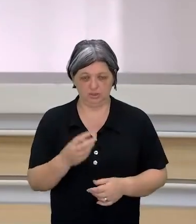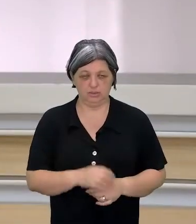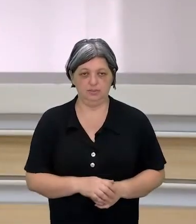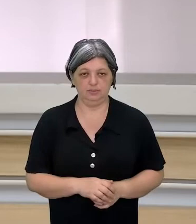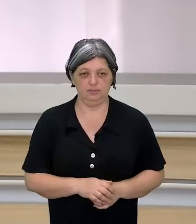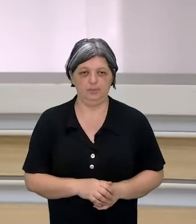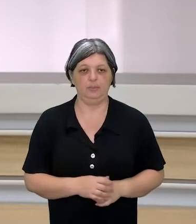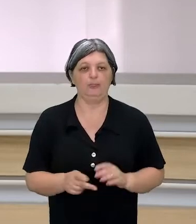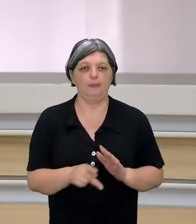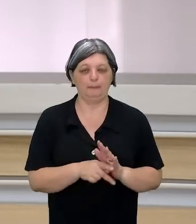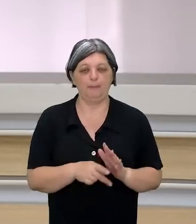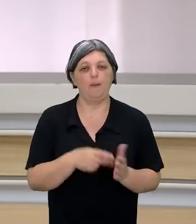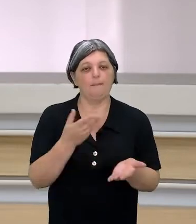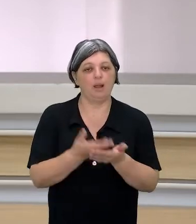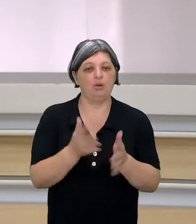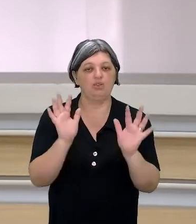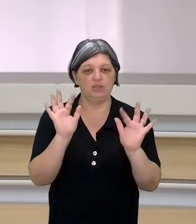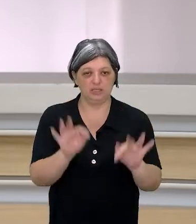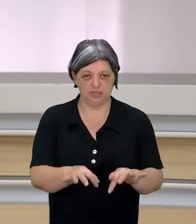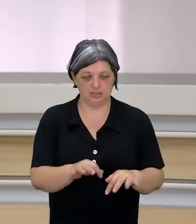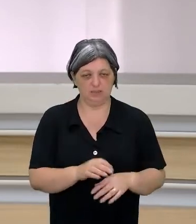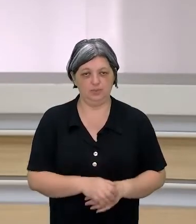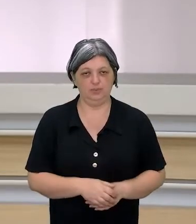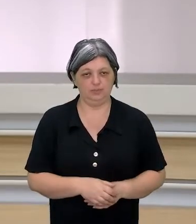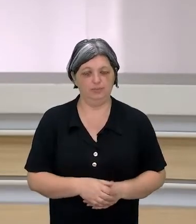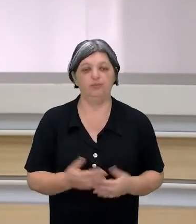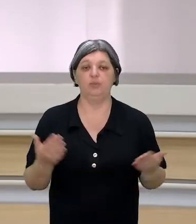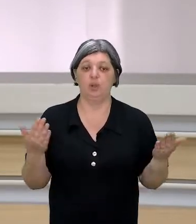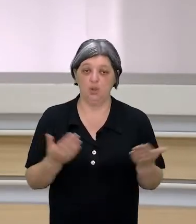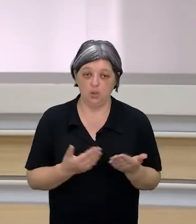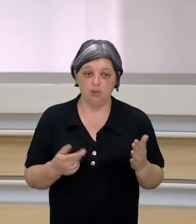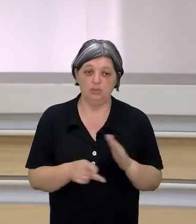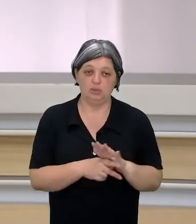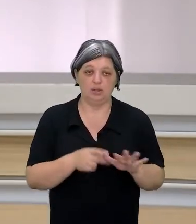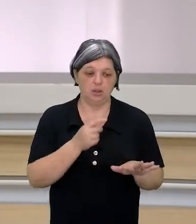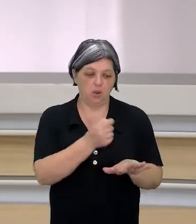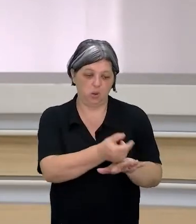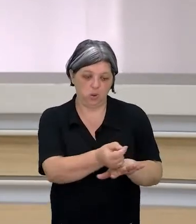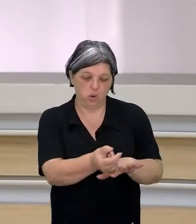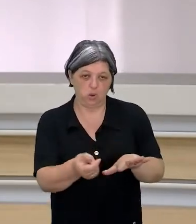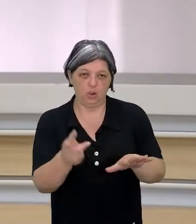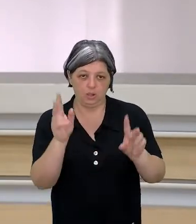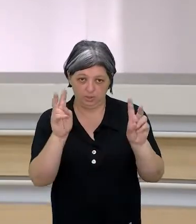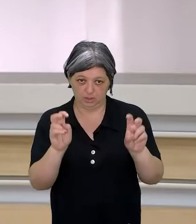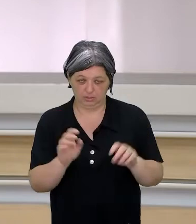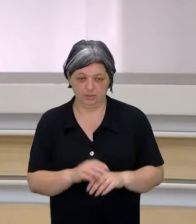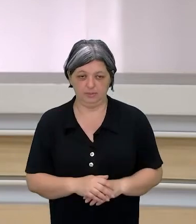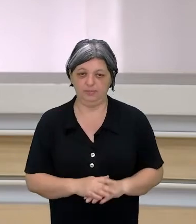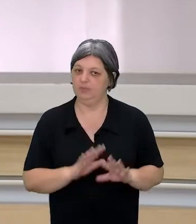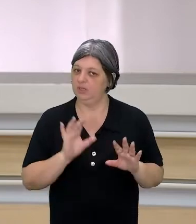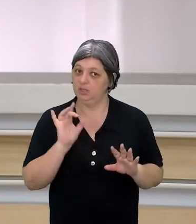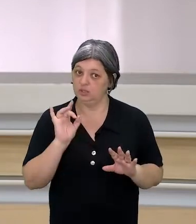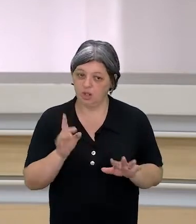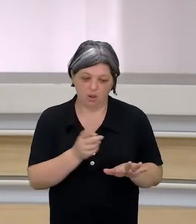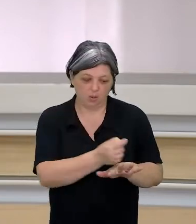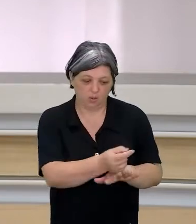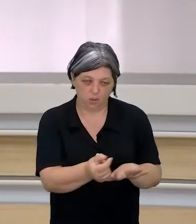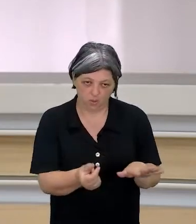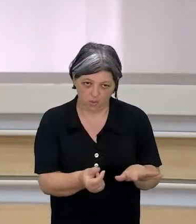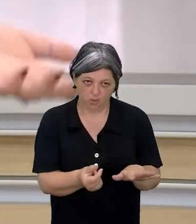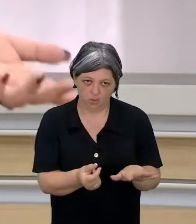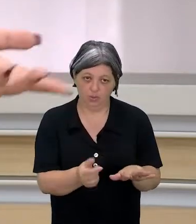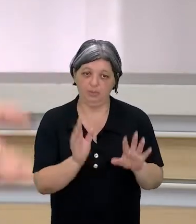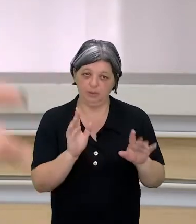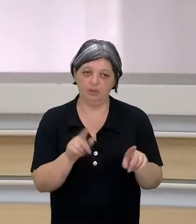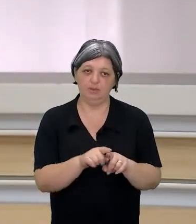nossa aula de sistematização e hoje a gente vai falar, obviamente, sobre os fakes, né? Mas aí, não só fake news, tanto de a gente estar falando